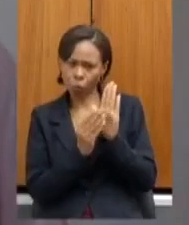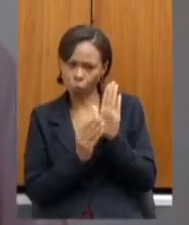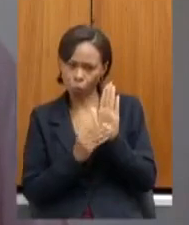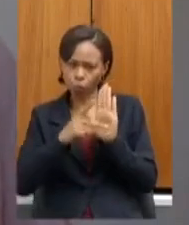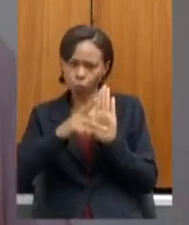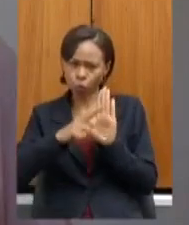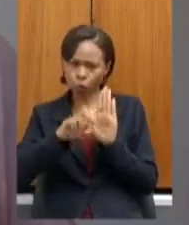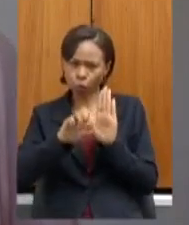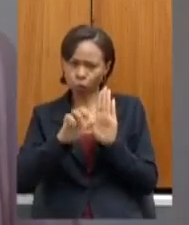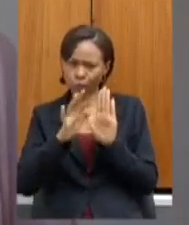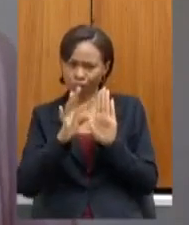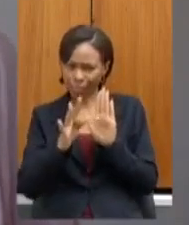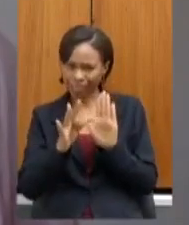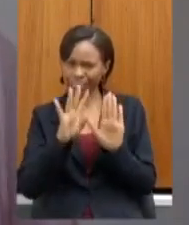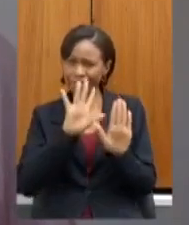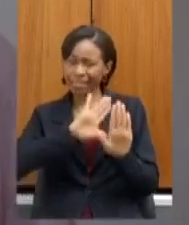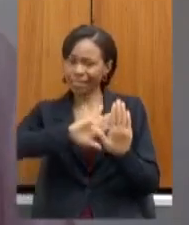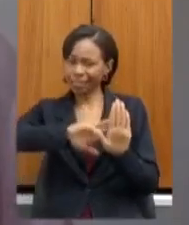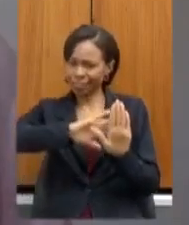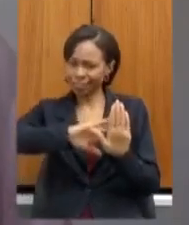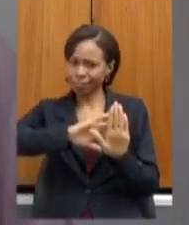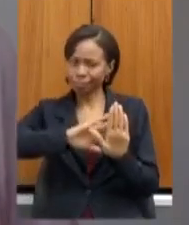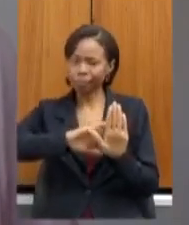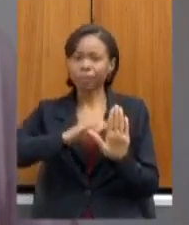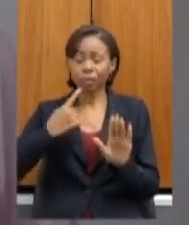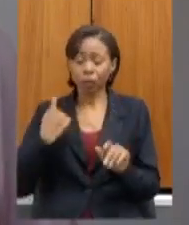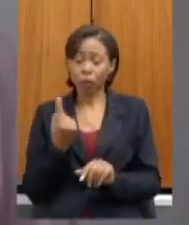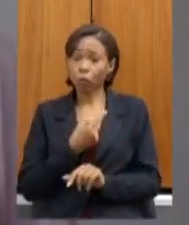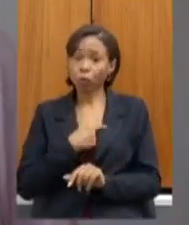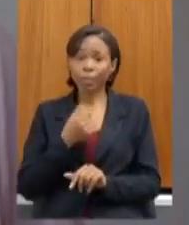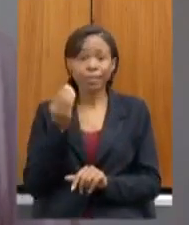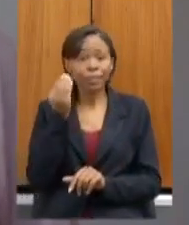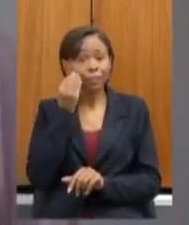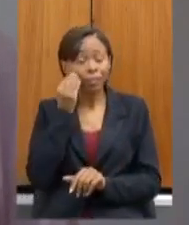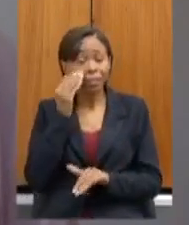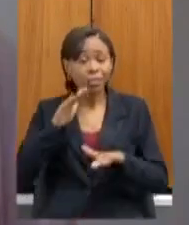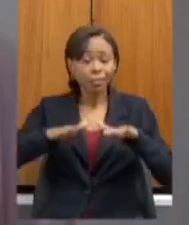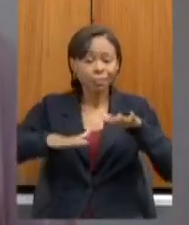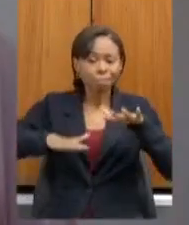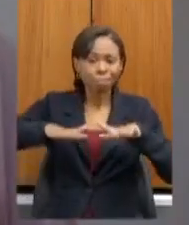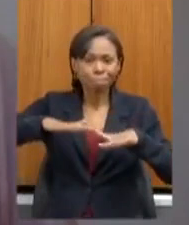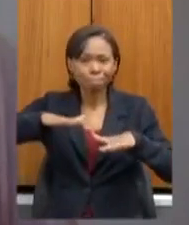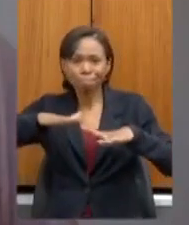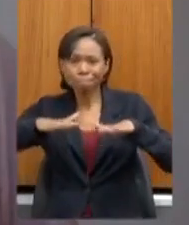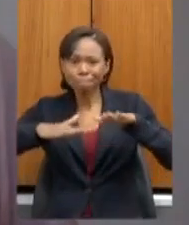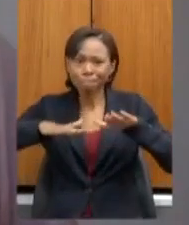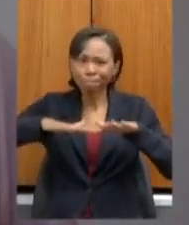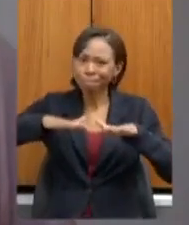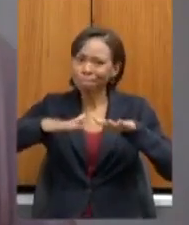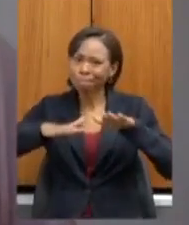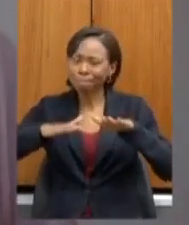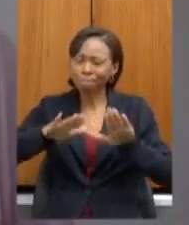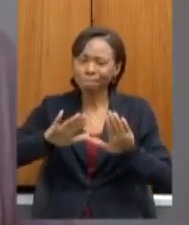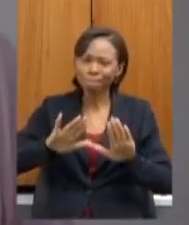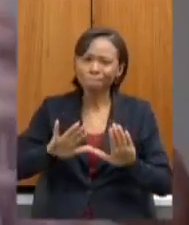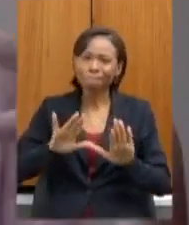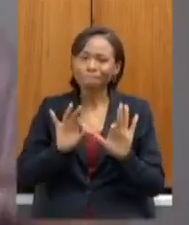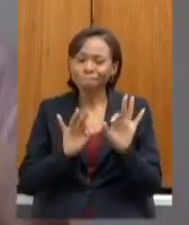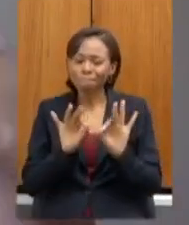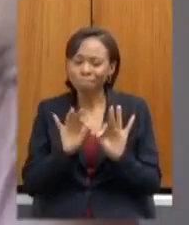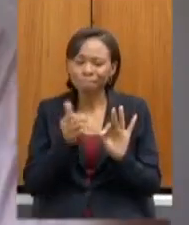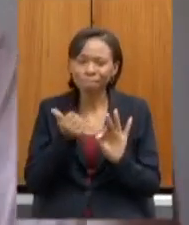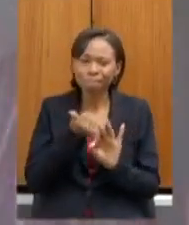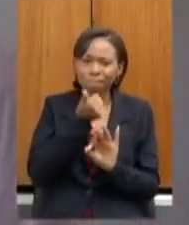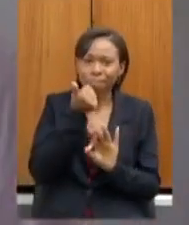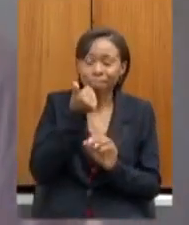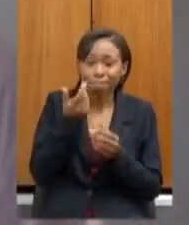nosso tem sido deputado um grande esforço de buscar esse equilíbrio a gente entende que o acesso